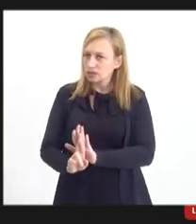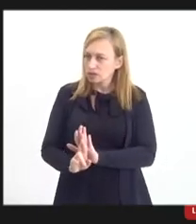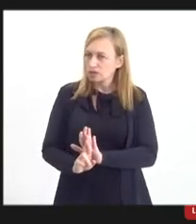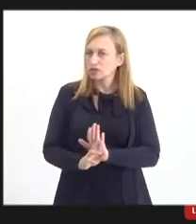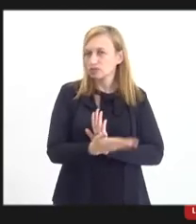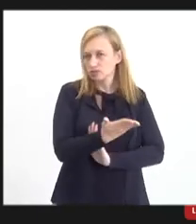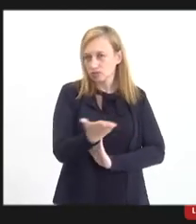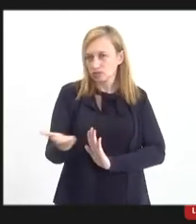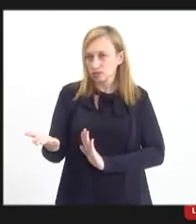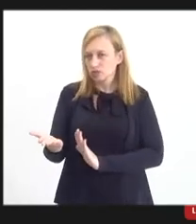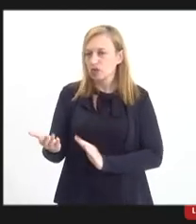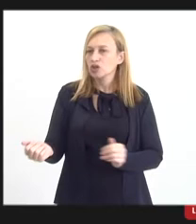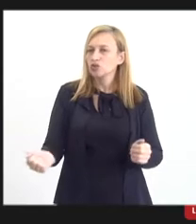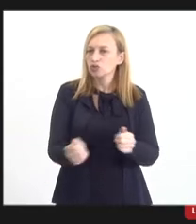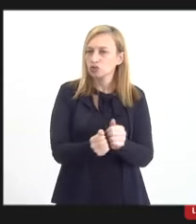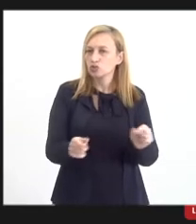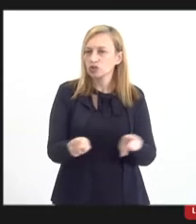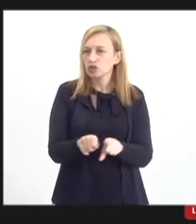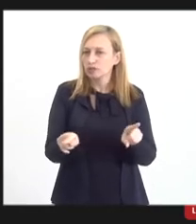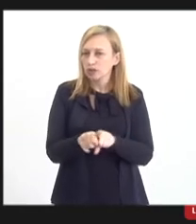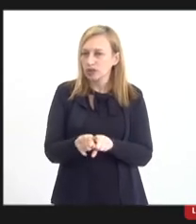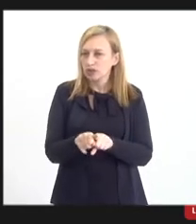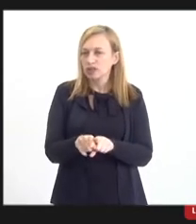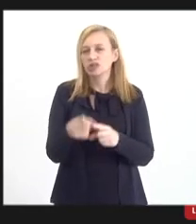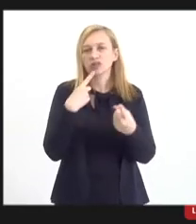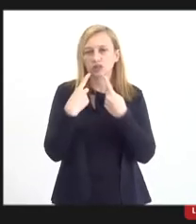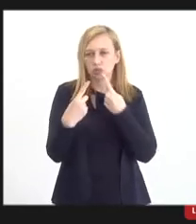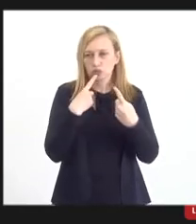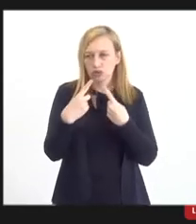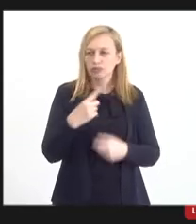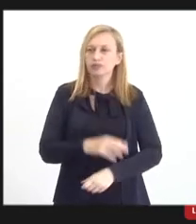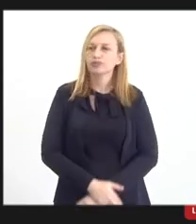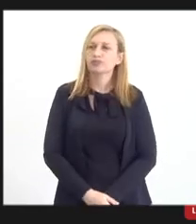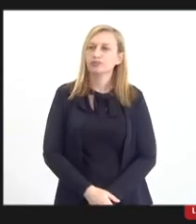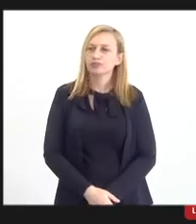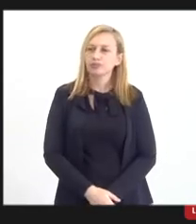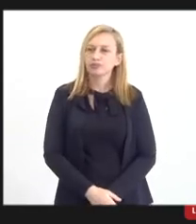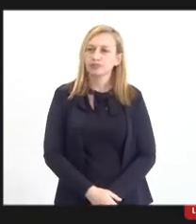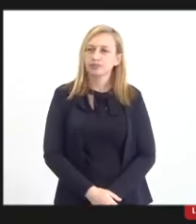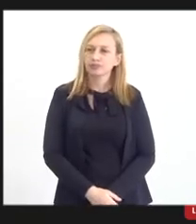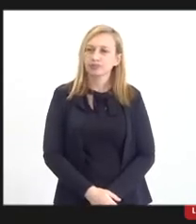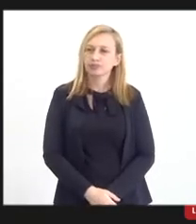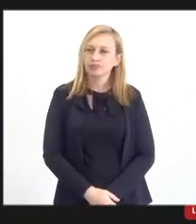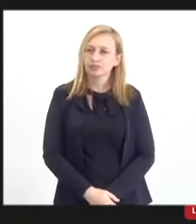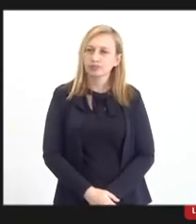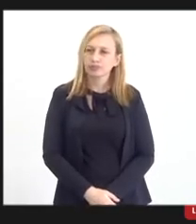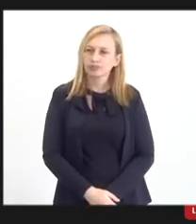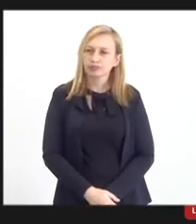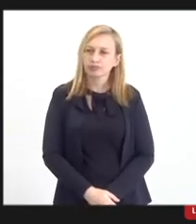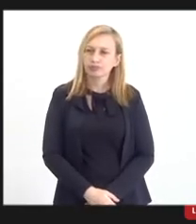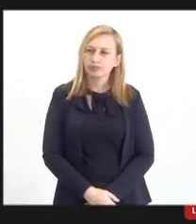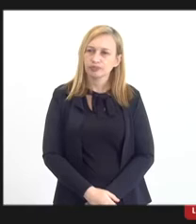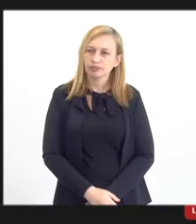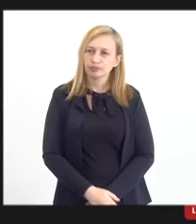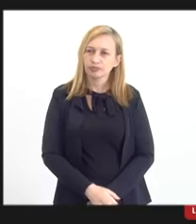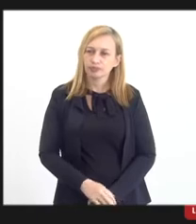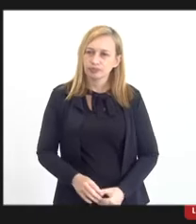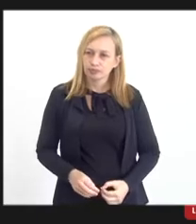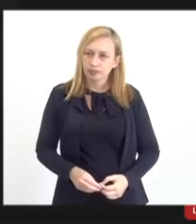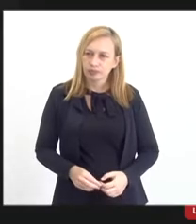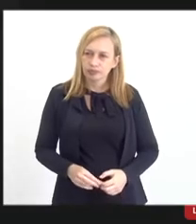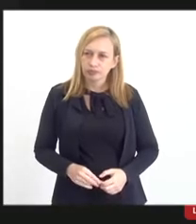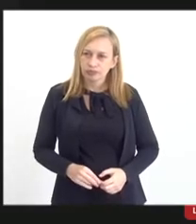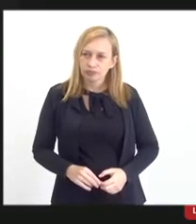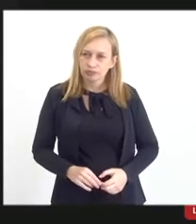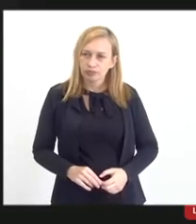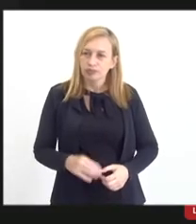senhores participando também desse debate. O deputado... o próximo... Desculpa. Só